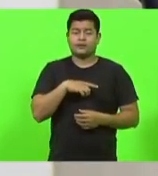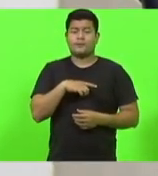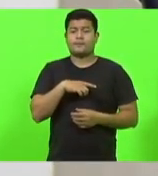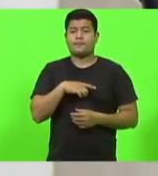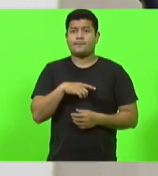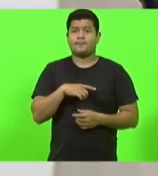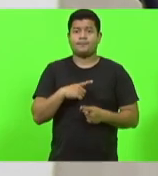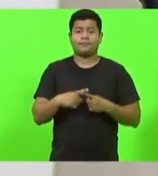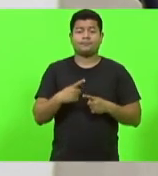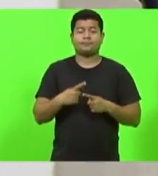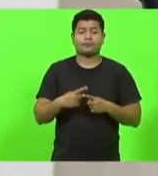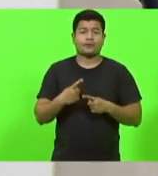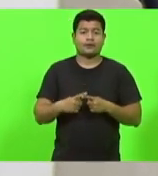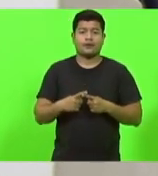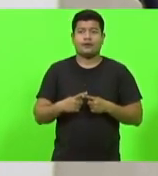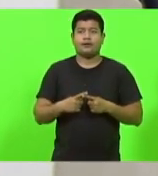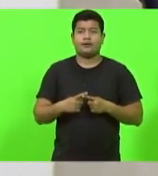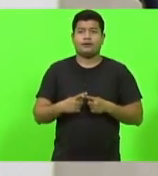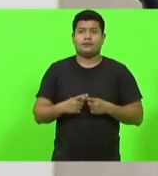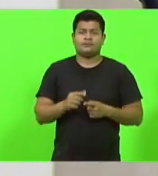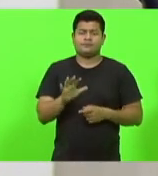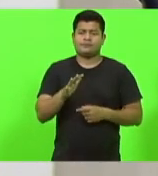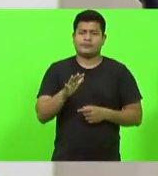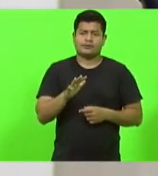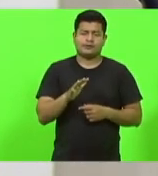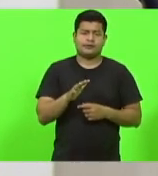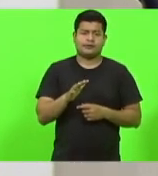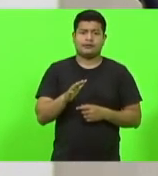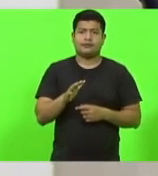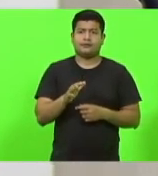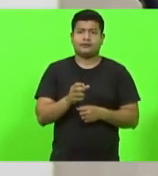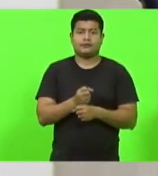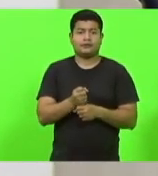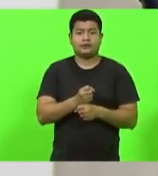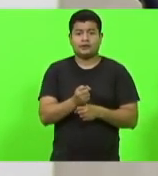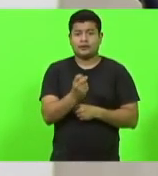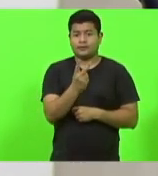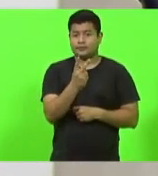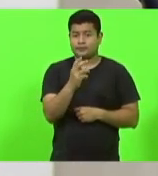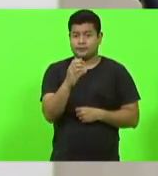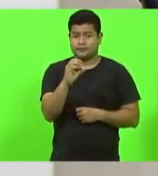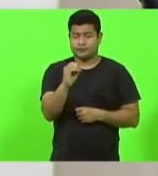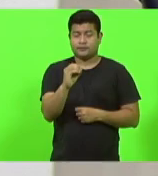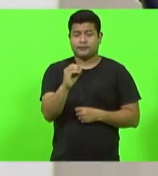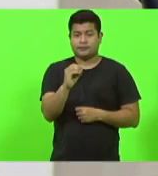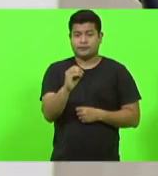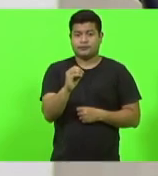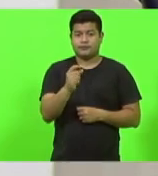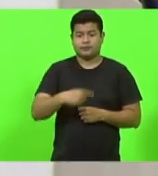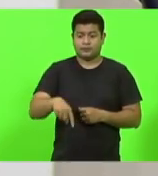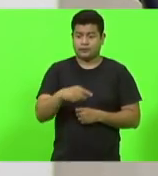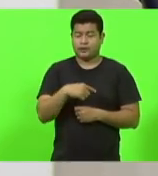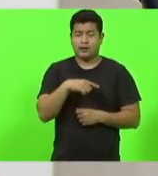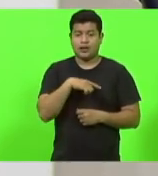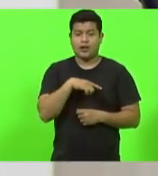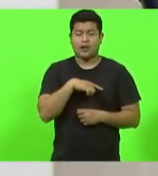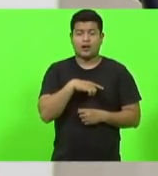basicamente, nos últimos 20 anos, nós tivemos